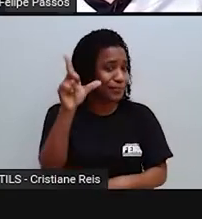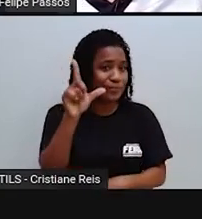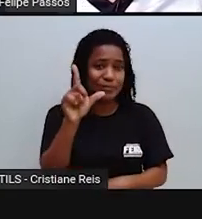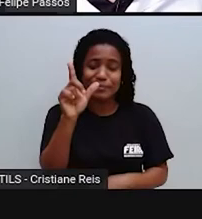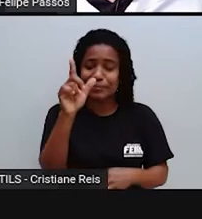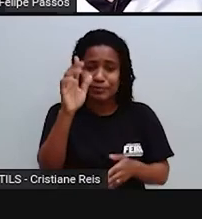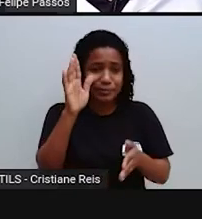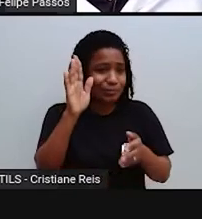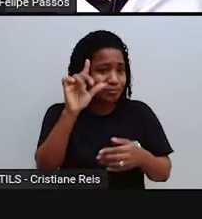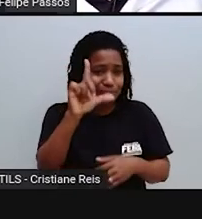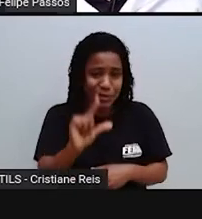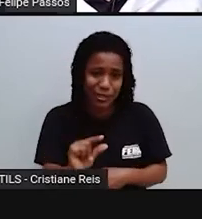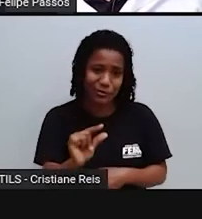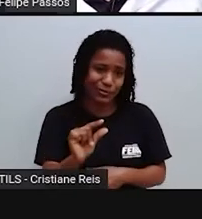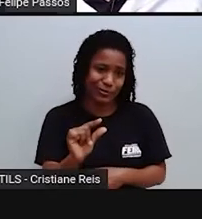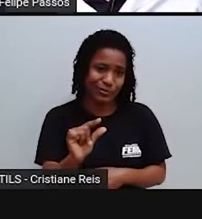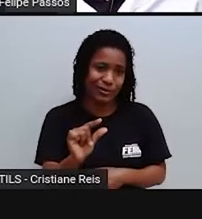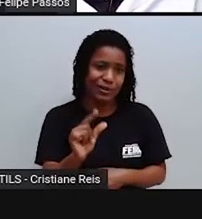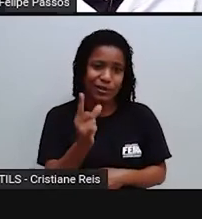Então assim,